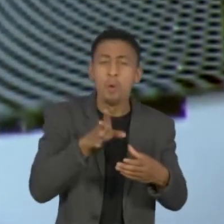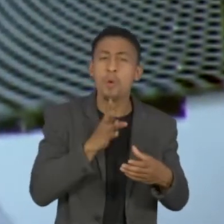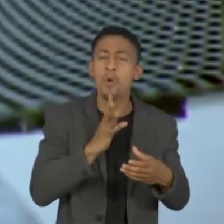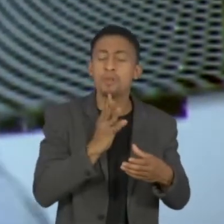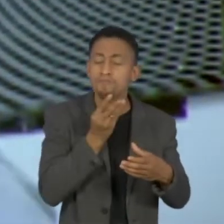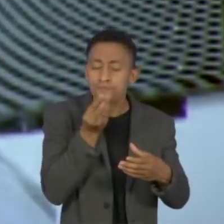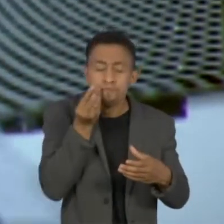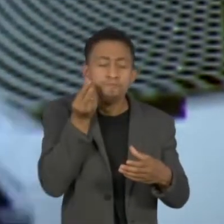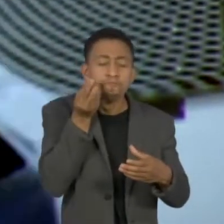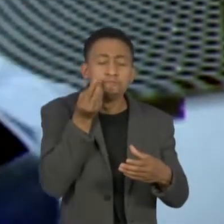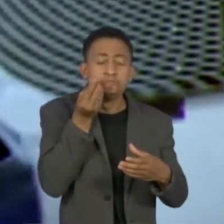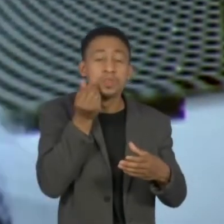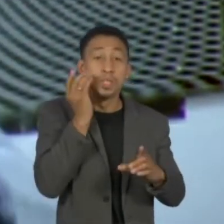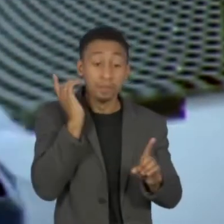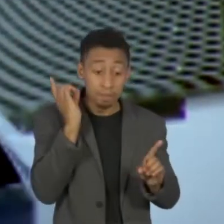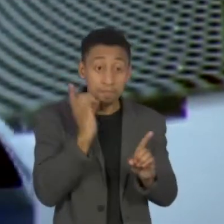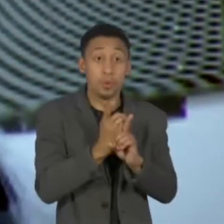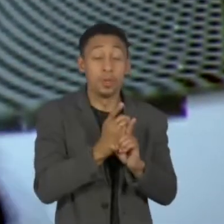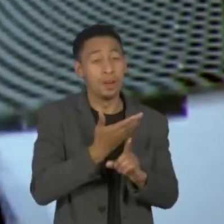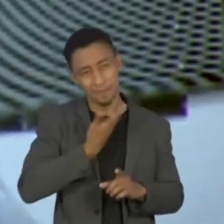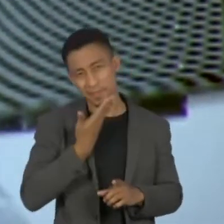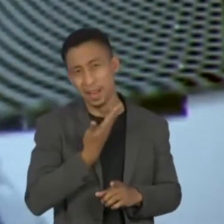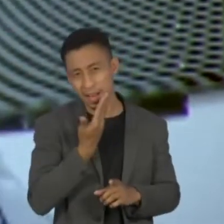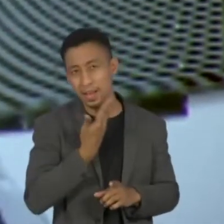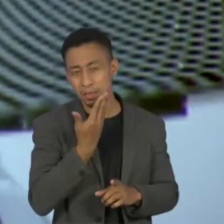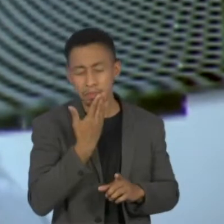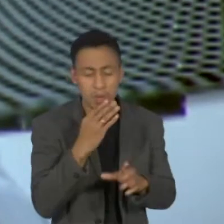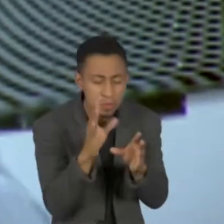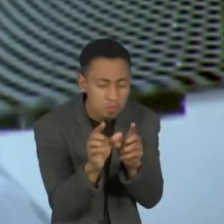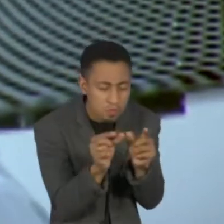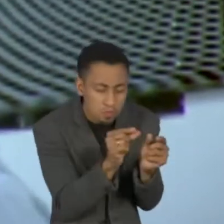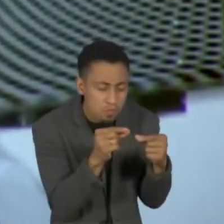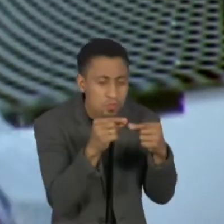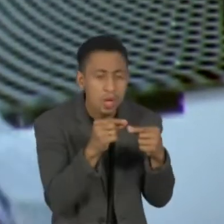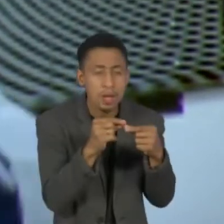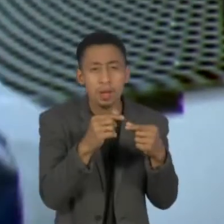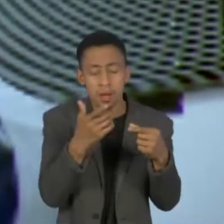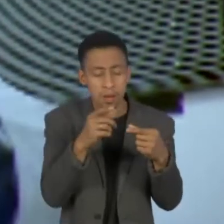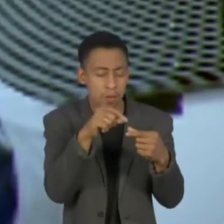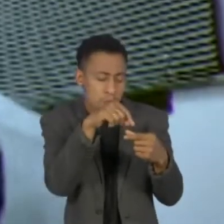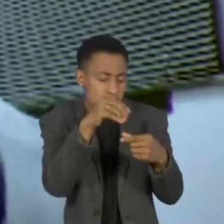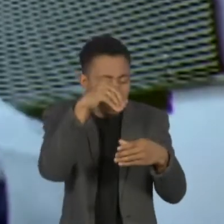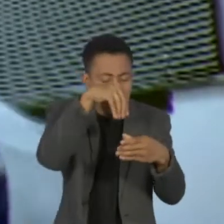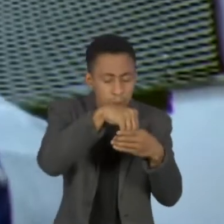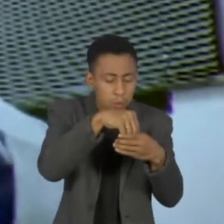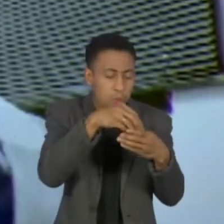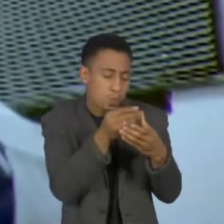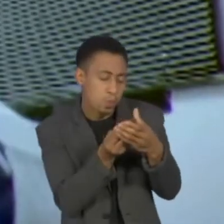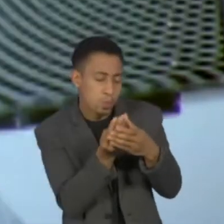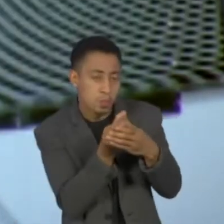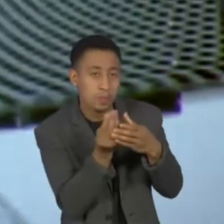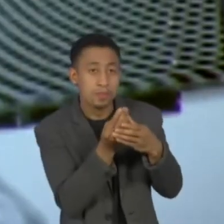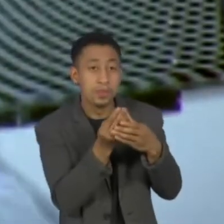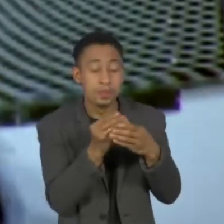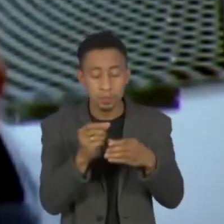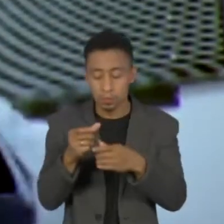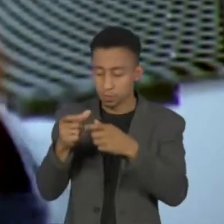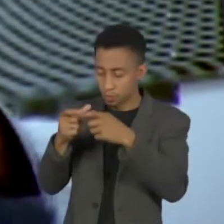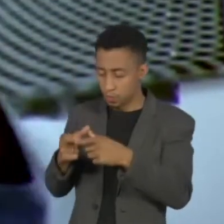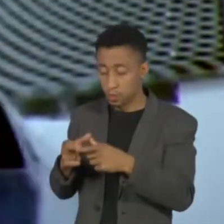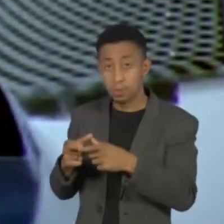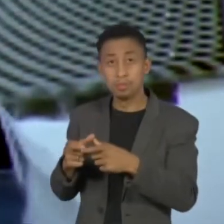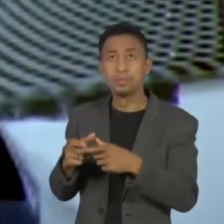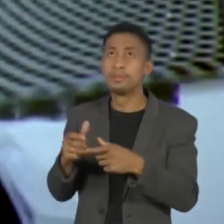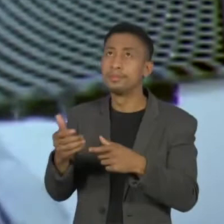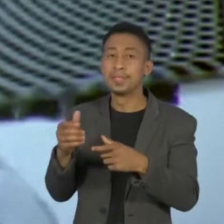fáceis de encontrar. E você pega uma pequena porção desse extrato, desse óleo, põe como